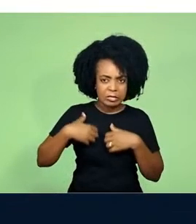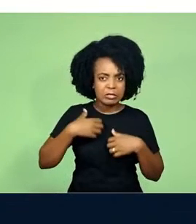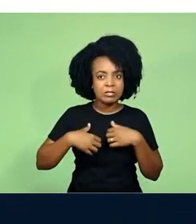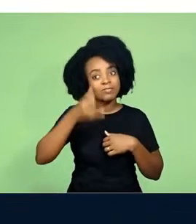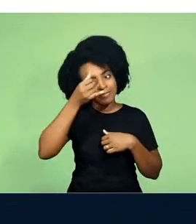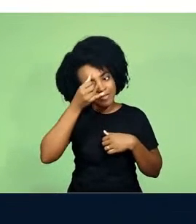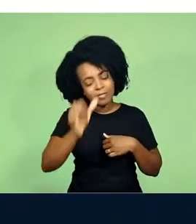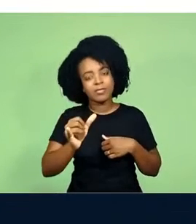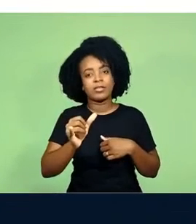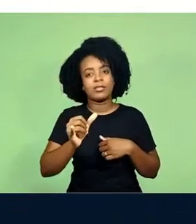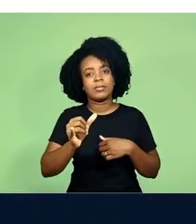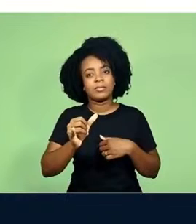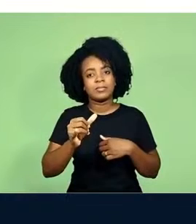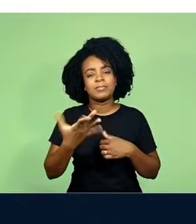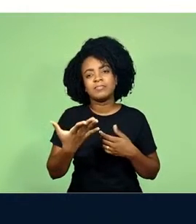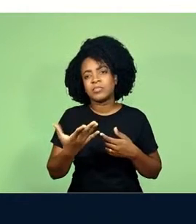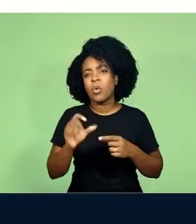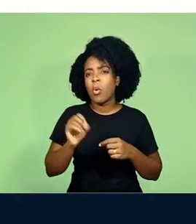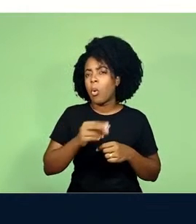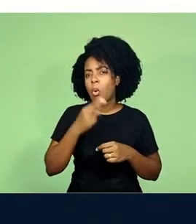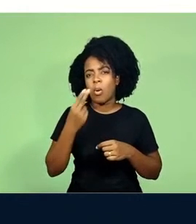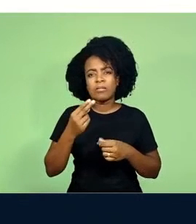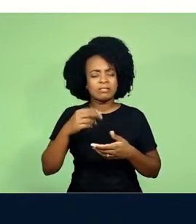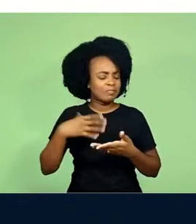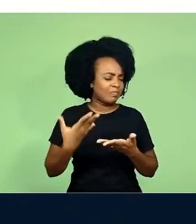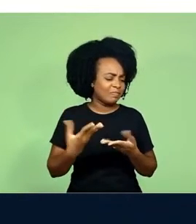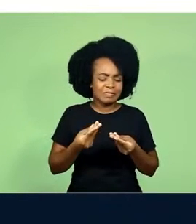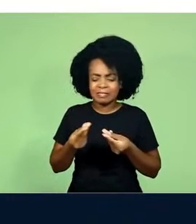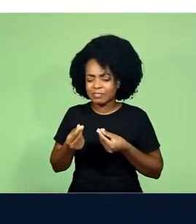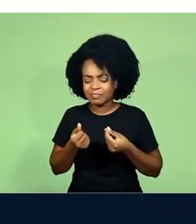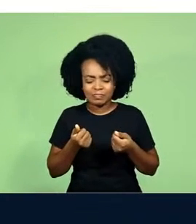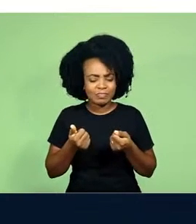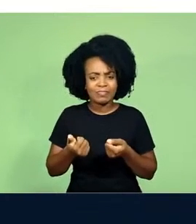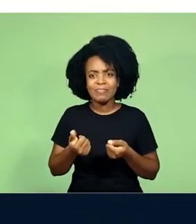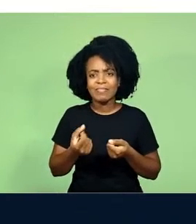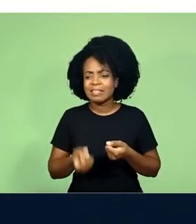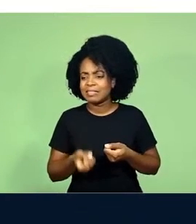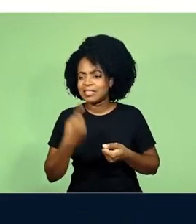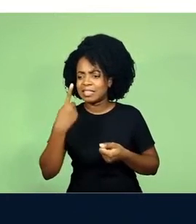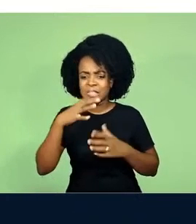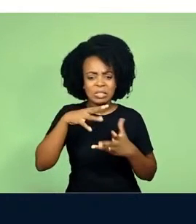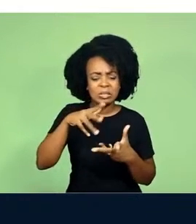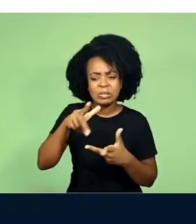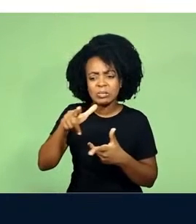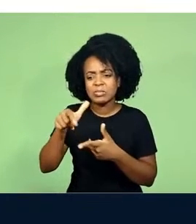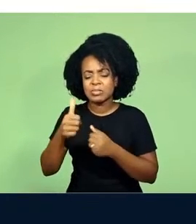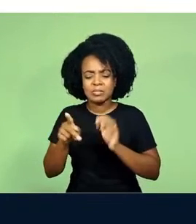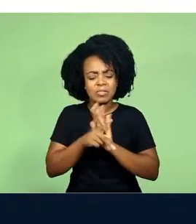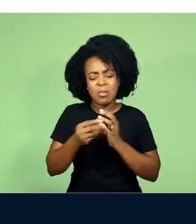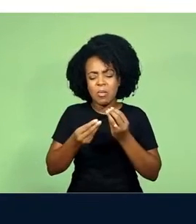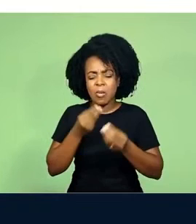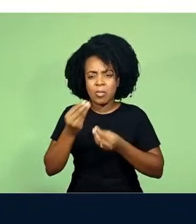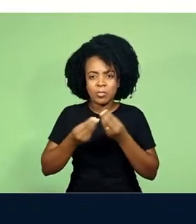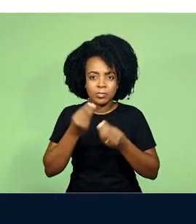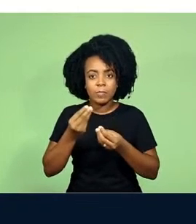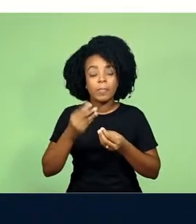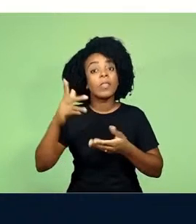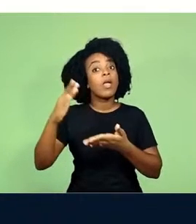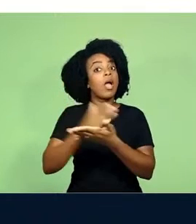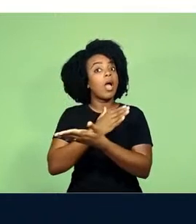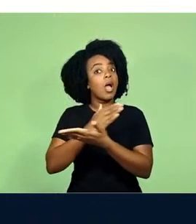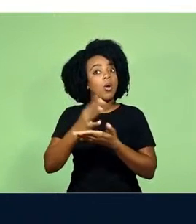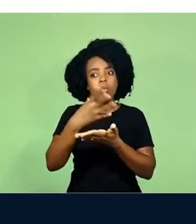descontentamento, uma deslocação em relação ao mundo. Para alguns